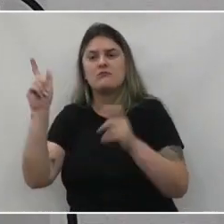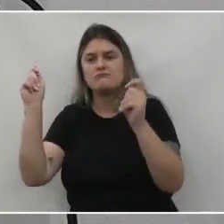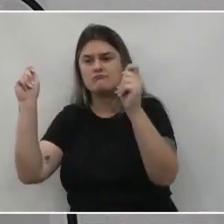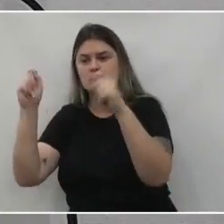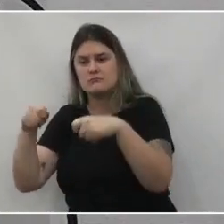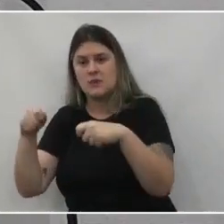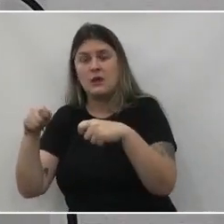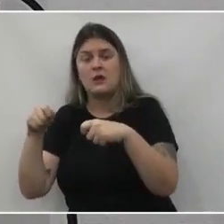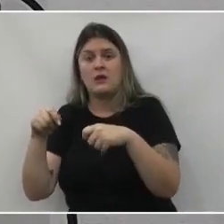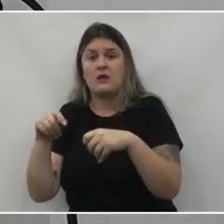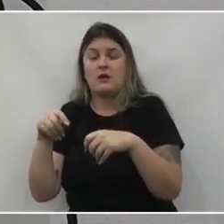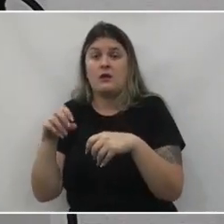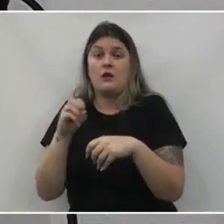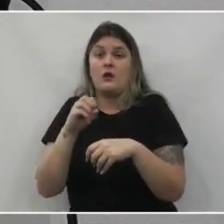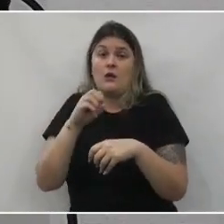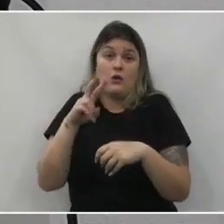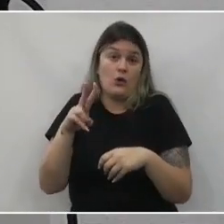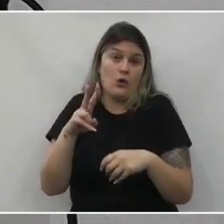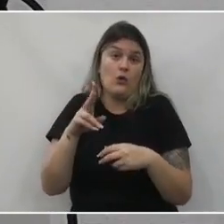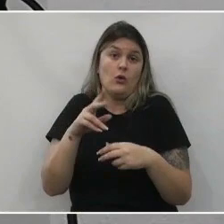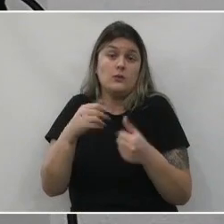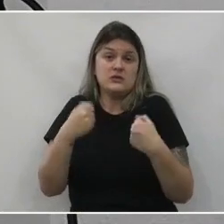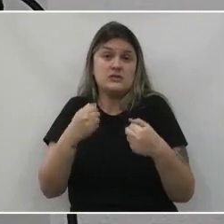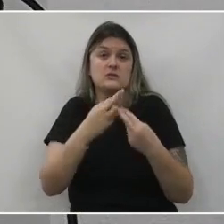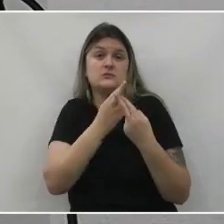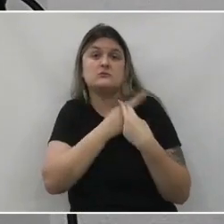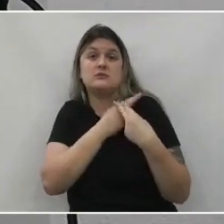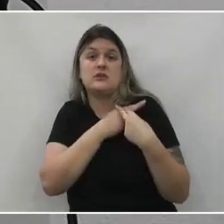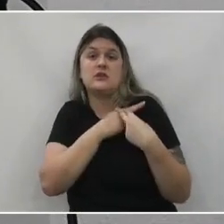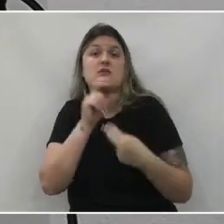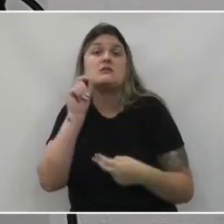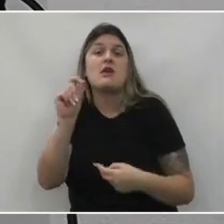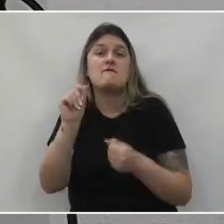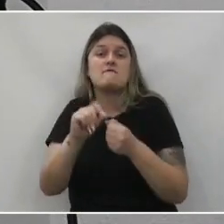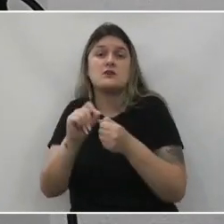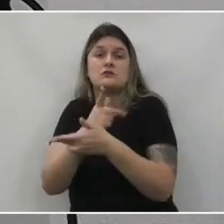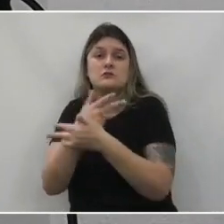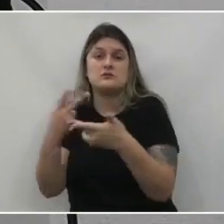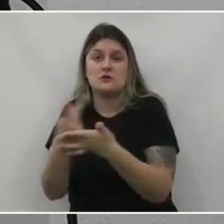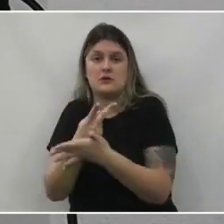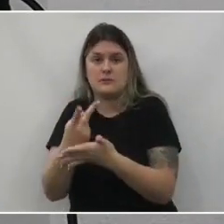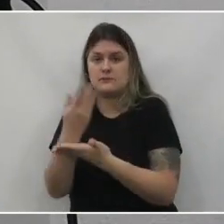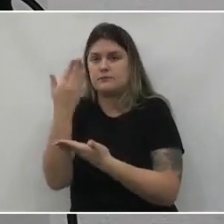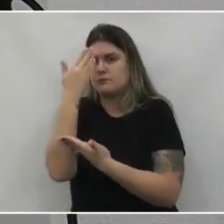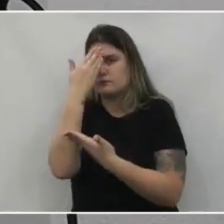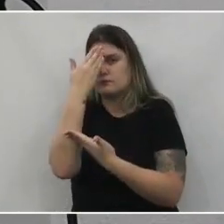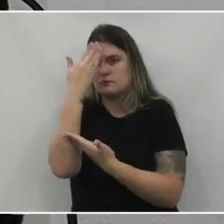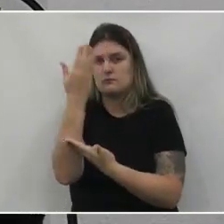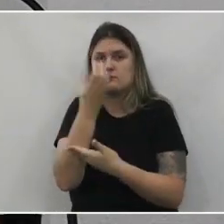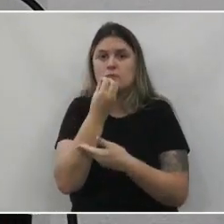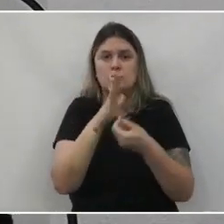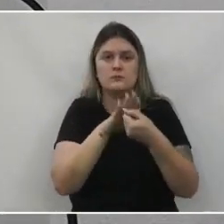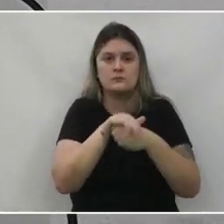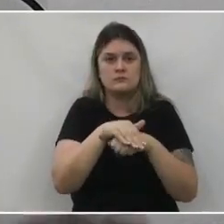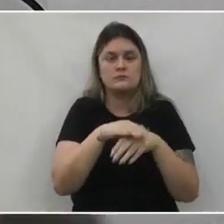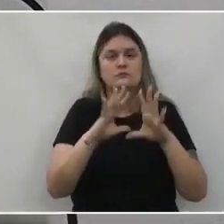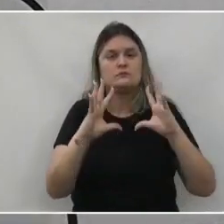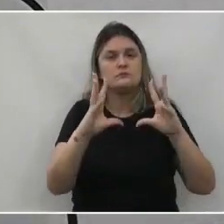ou que se responsabilize o tal praticante desse ato. Muito obrigado e uma boa noite a todos.